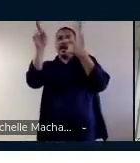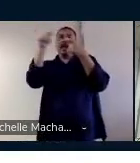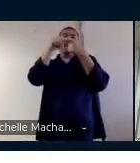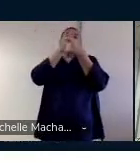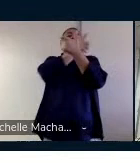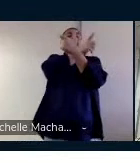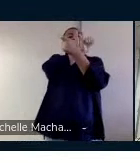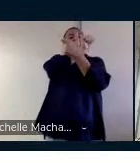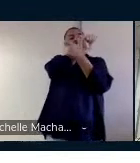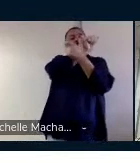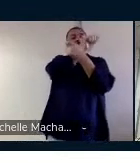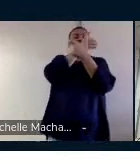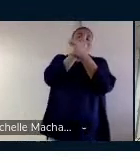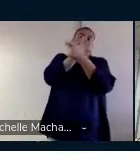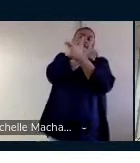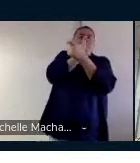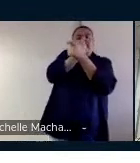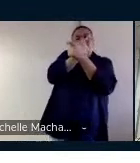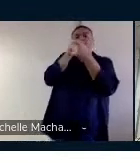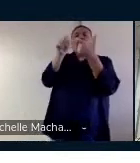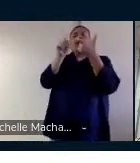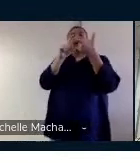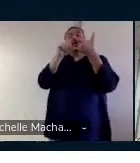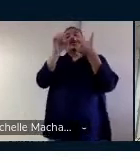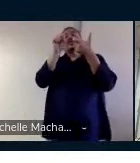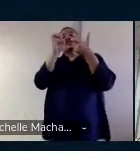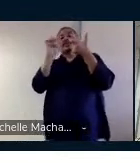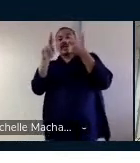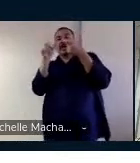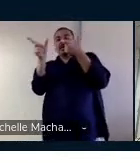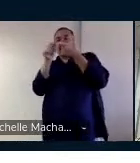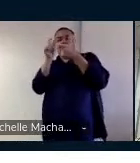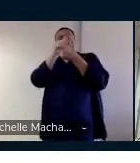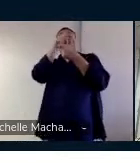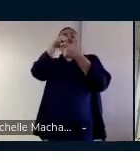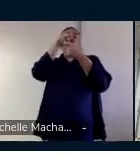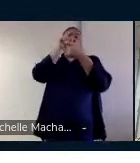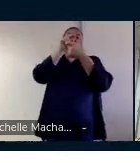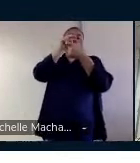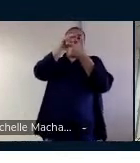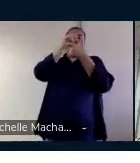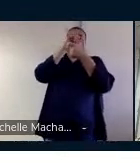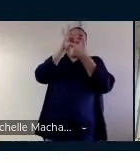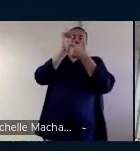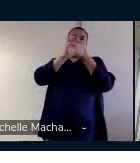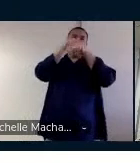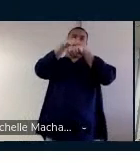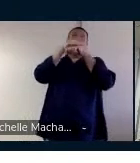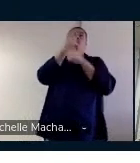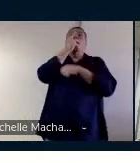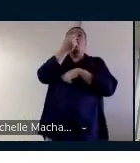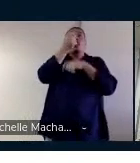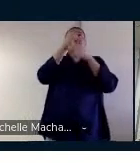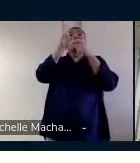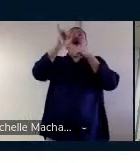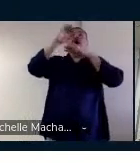fez a hipótese de que o prefixo A significa começar. Então, como se anoitecer fosse começar a virar noite.